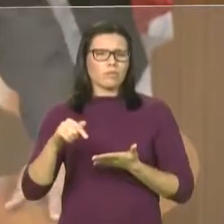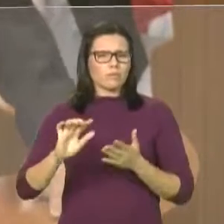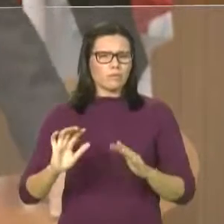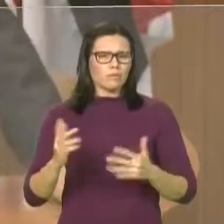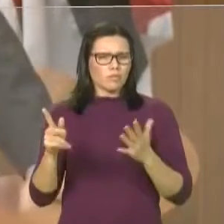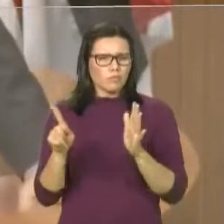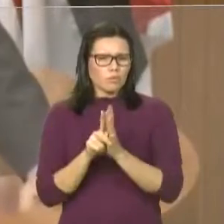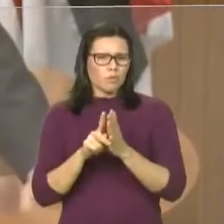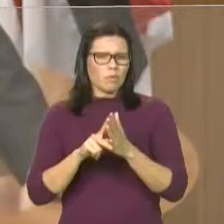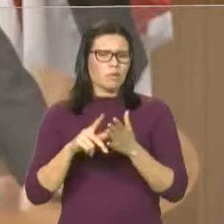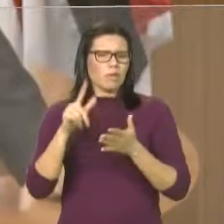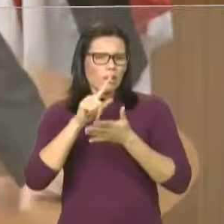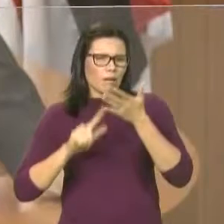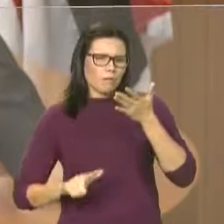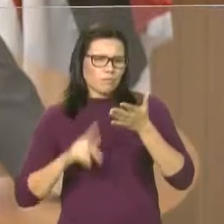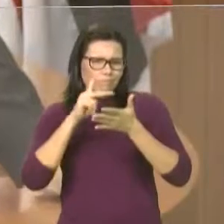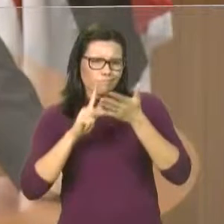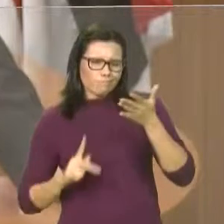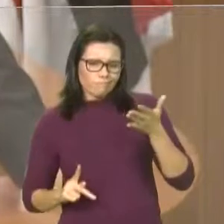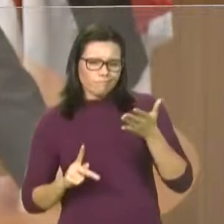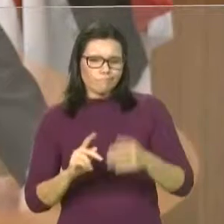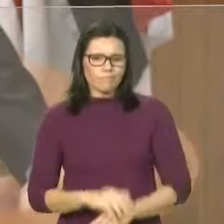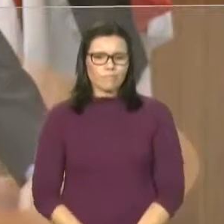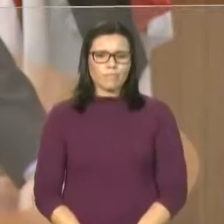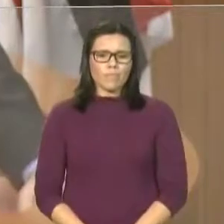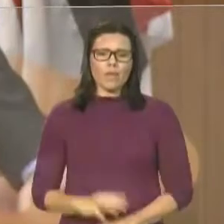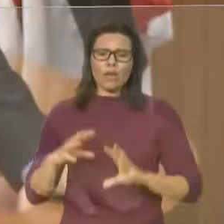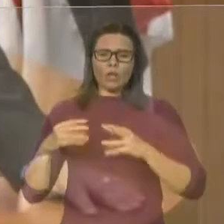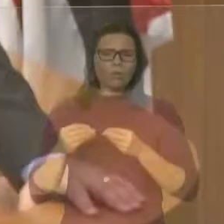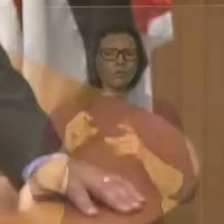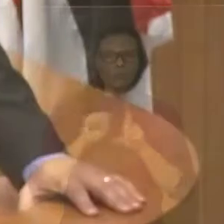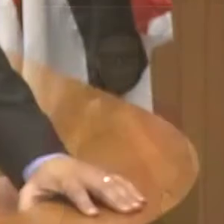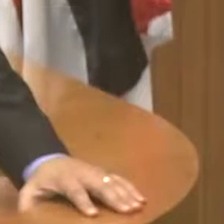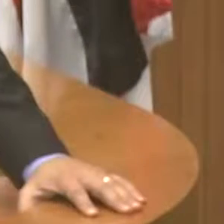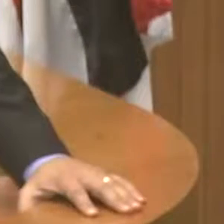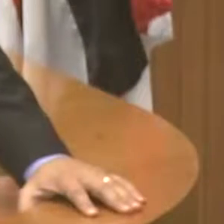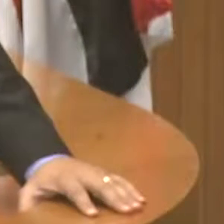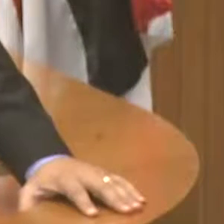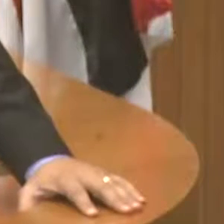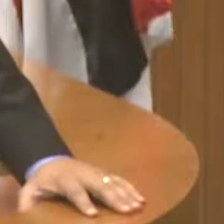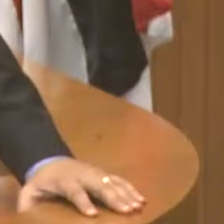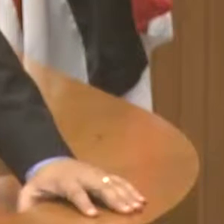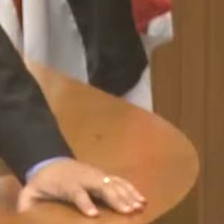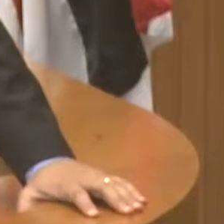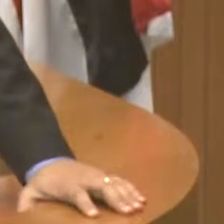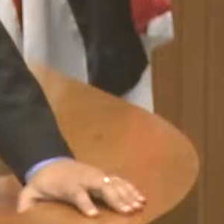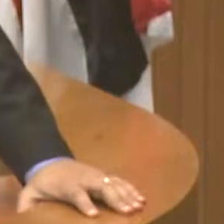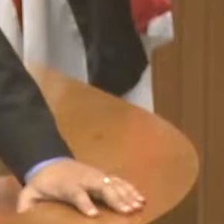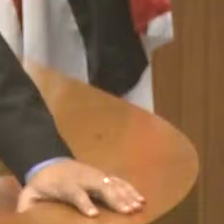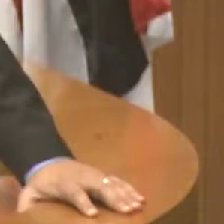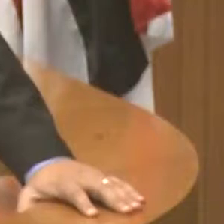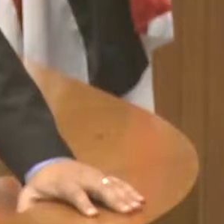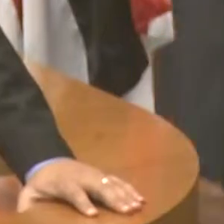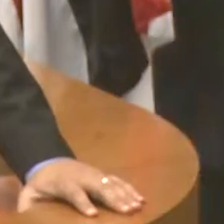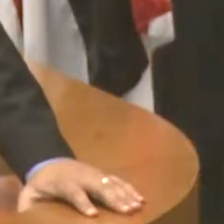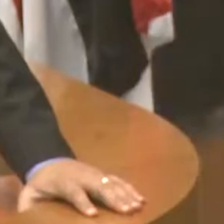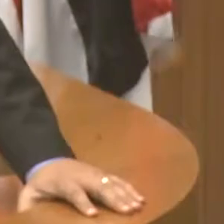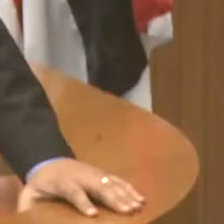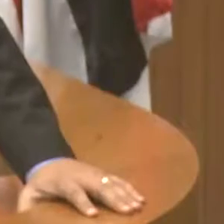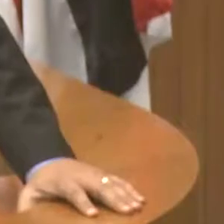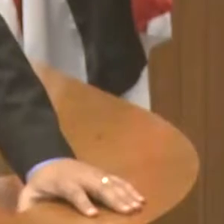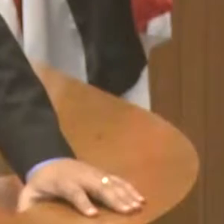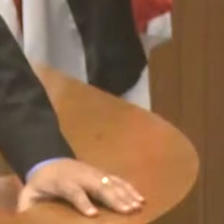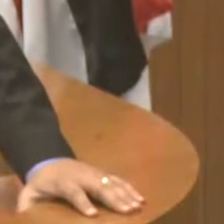ele conseguiu envolver toda a sociedade imperatrizense, toda a sociedade da região Tocantina,